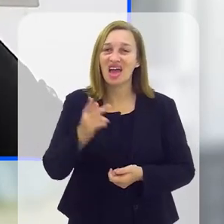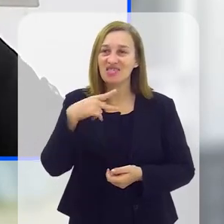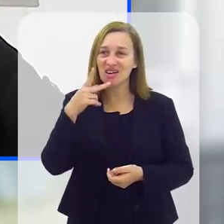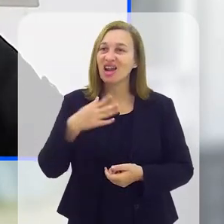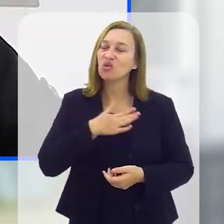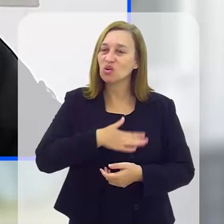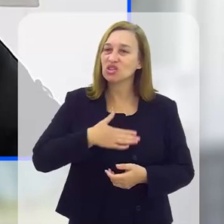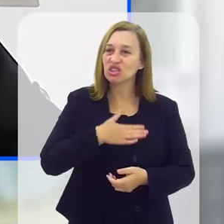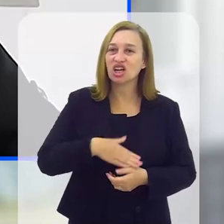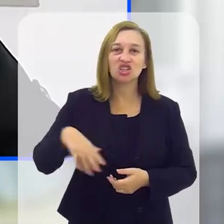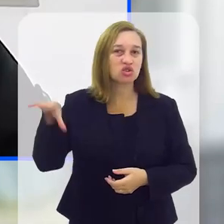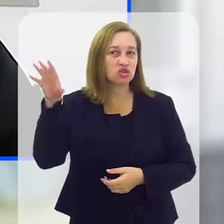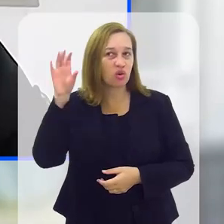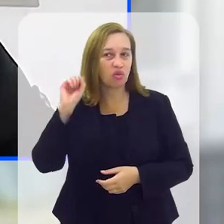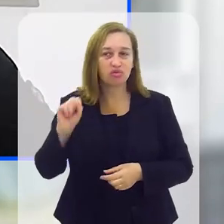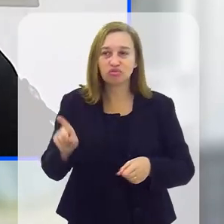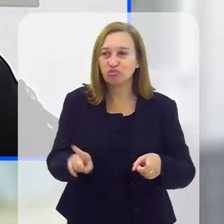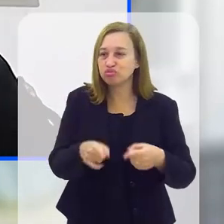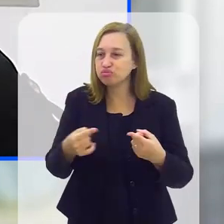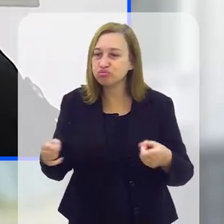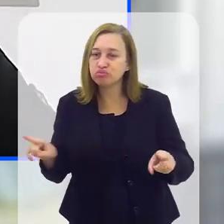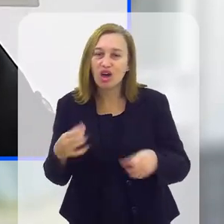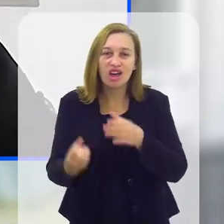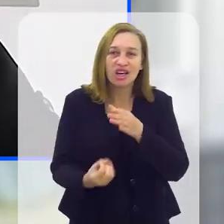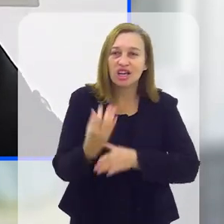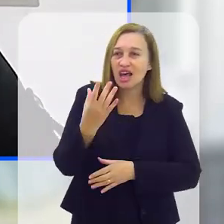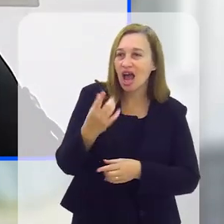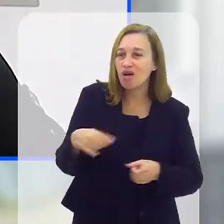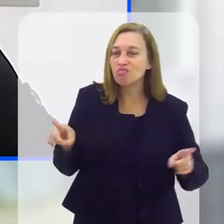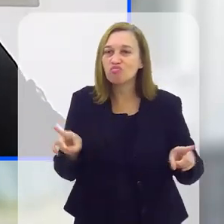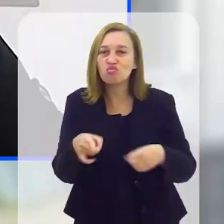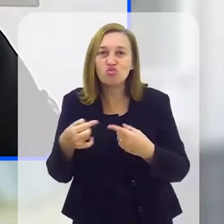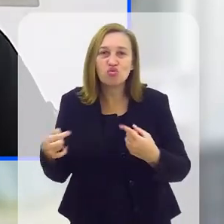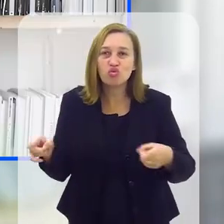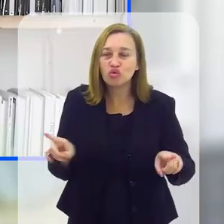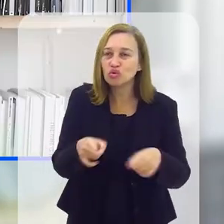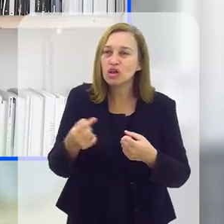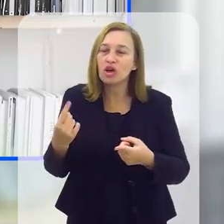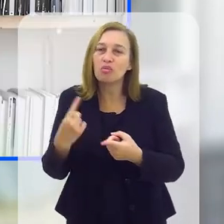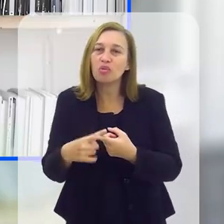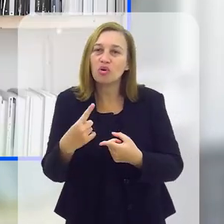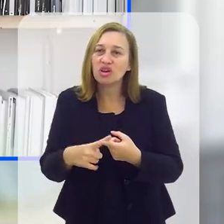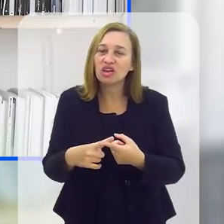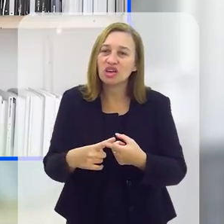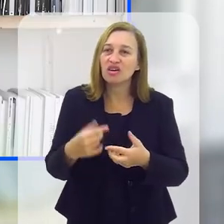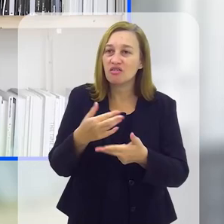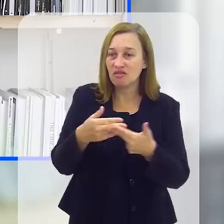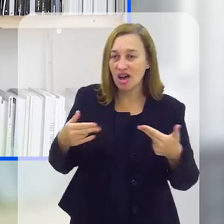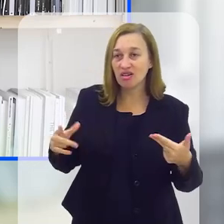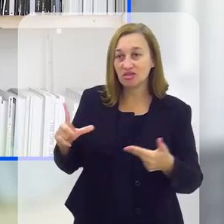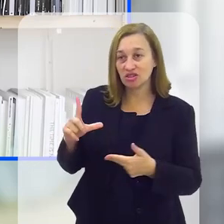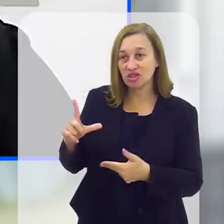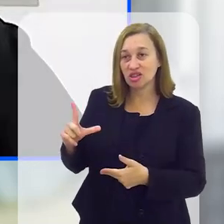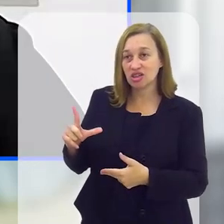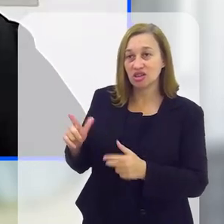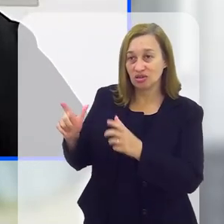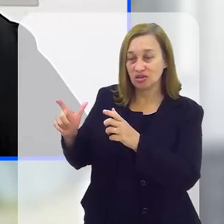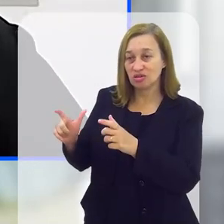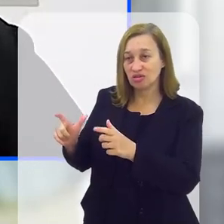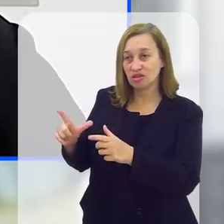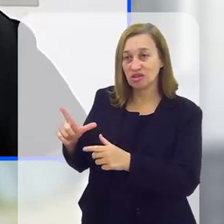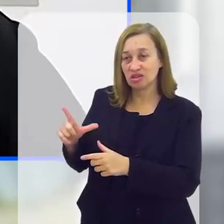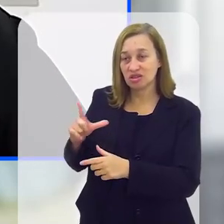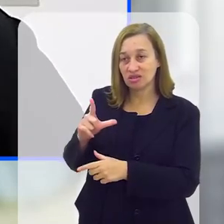falaram que gostariam de ouvir música, fazer música, porque a maioria que estavam ali